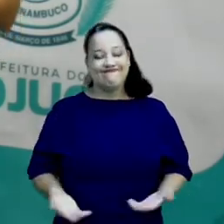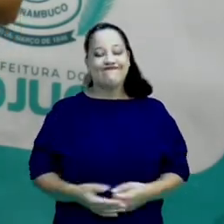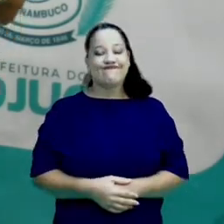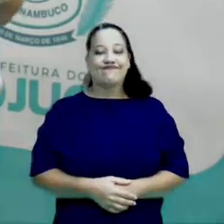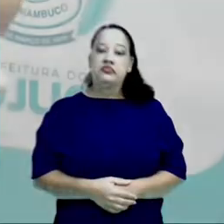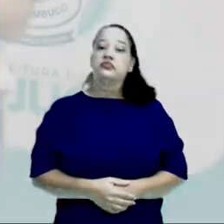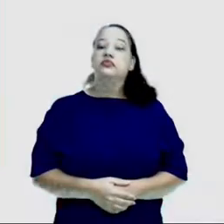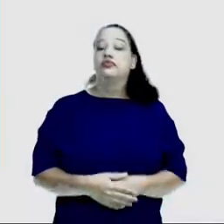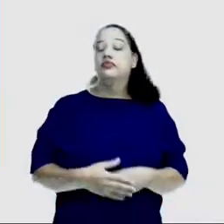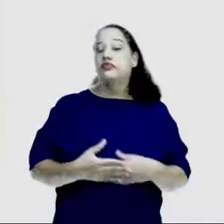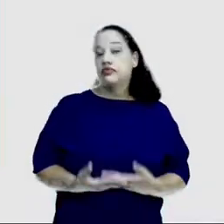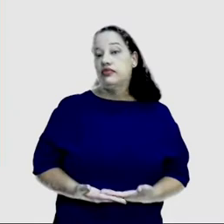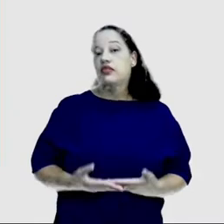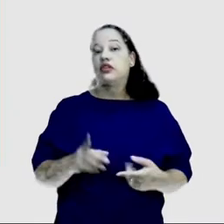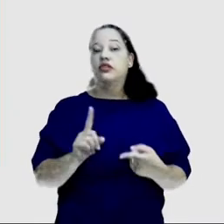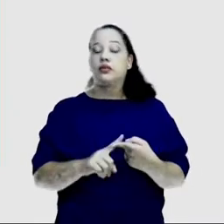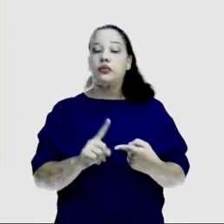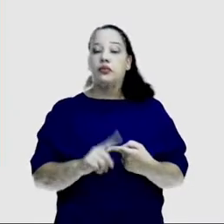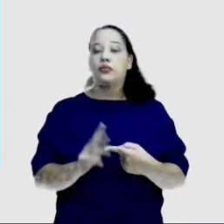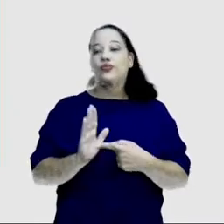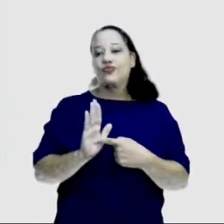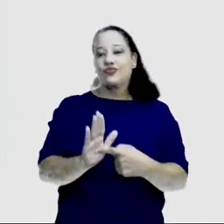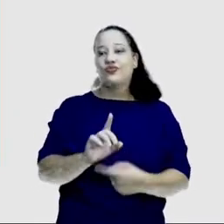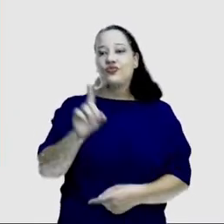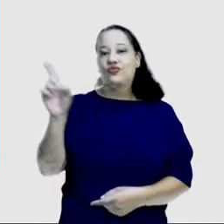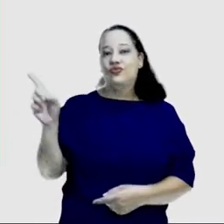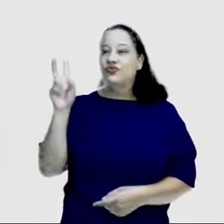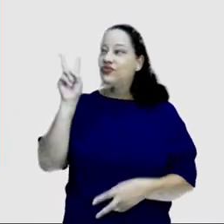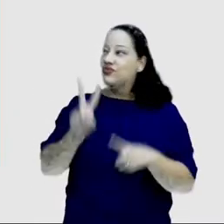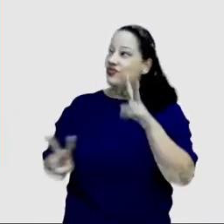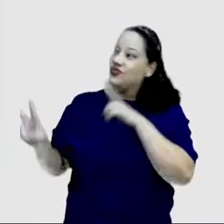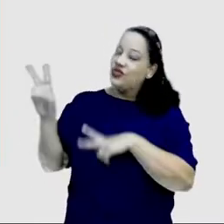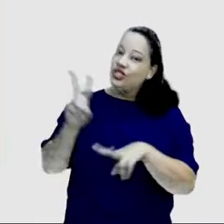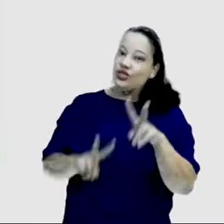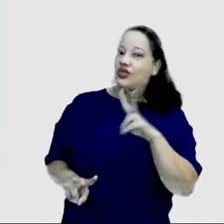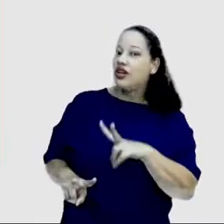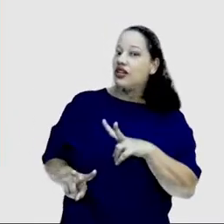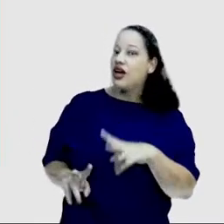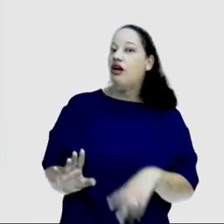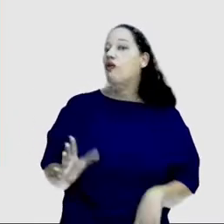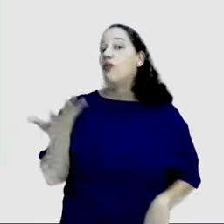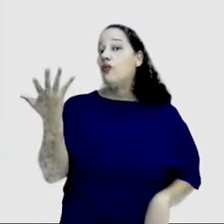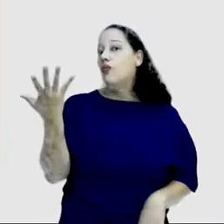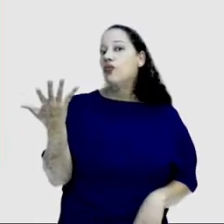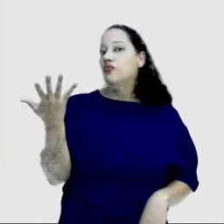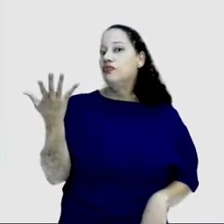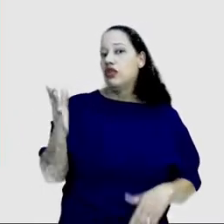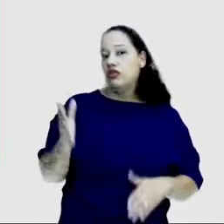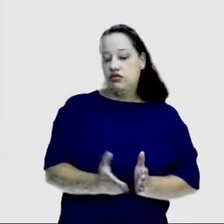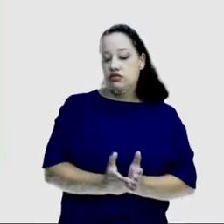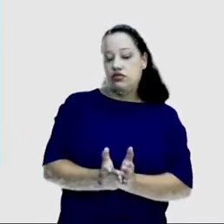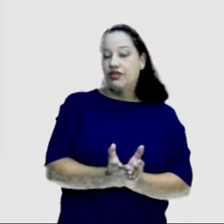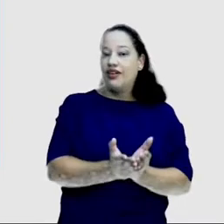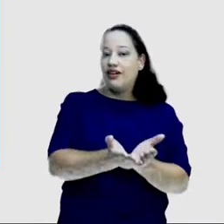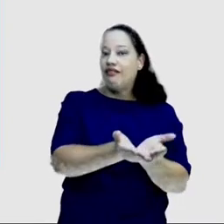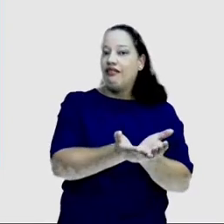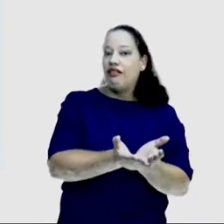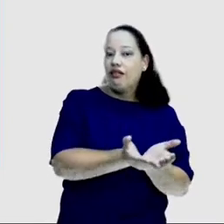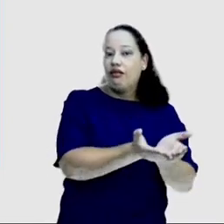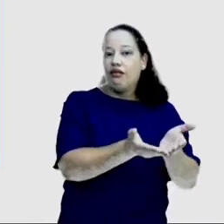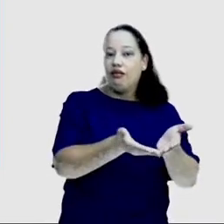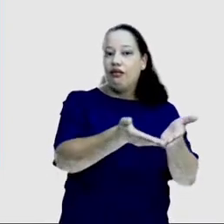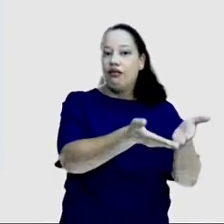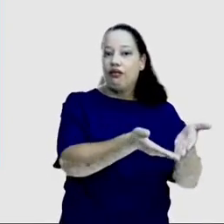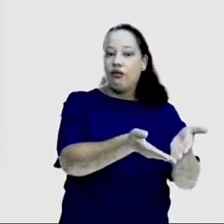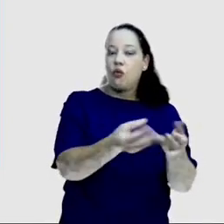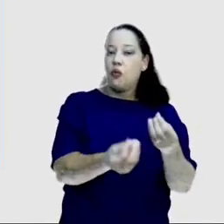E aqui eu trago para vocês também, para que vocês visualizem como é que foi que aconteceu toda essa rota marítima. E aqui eu